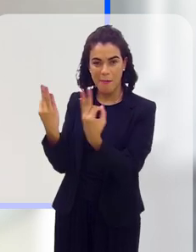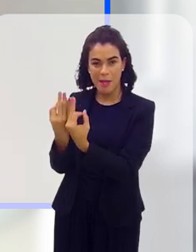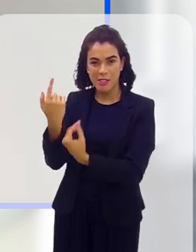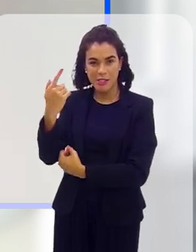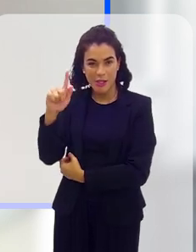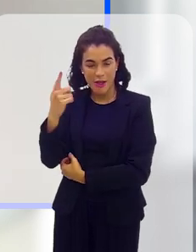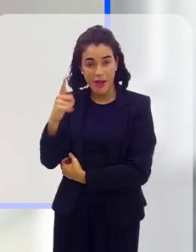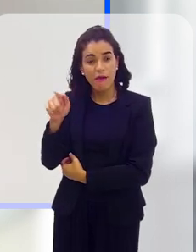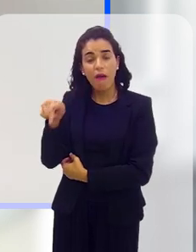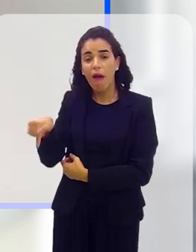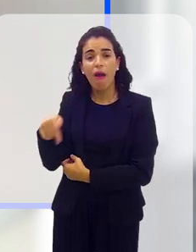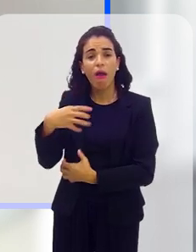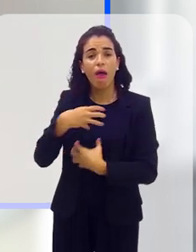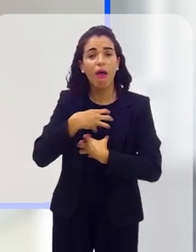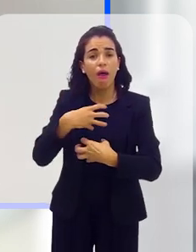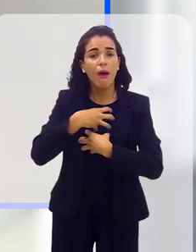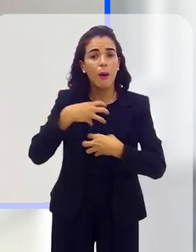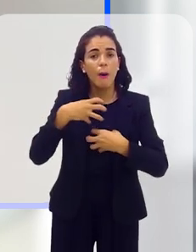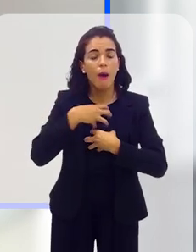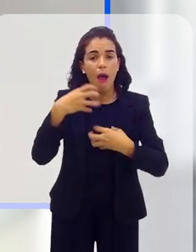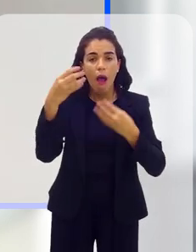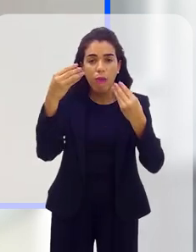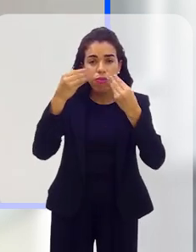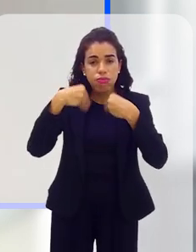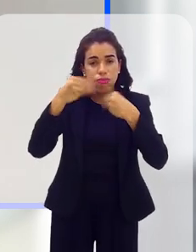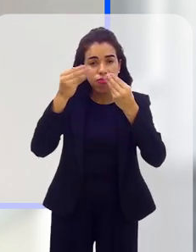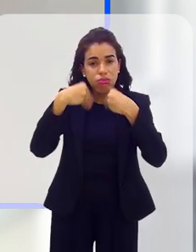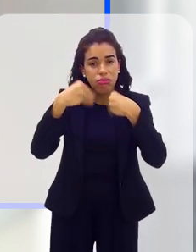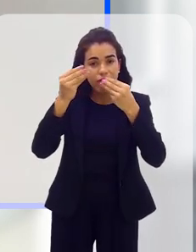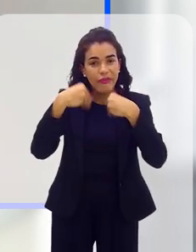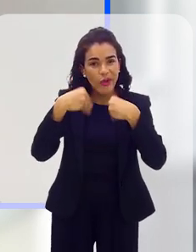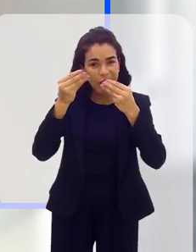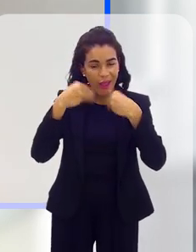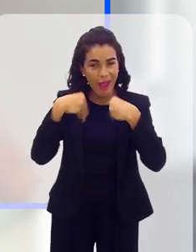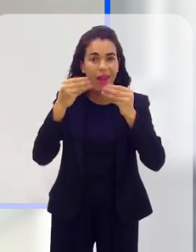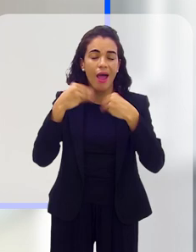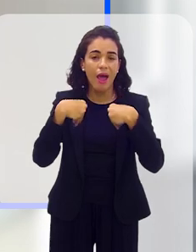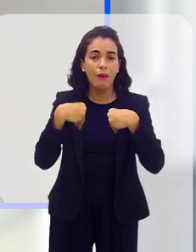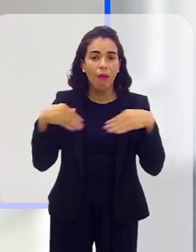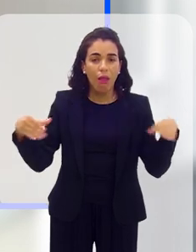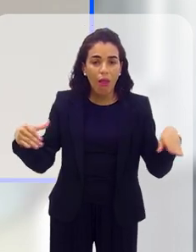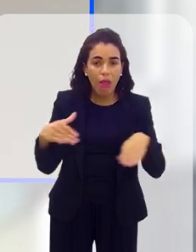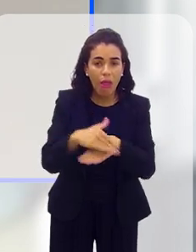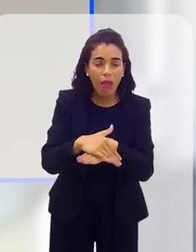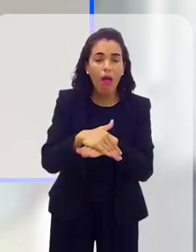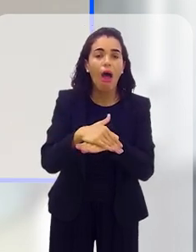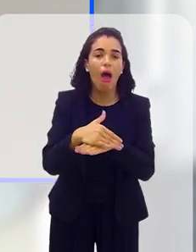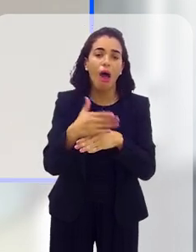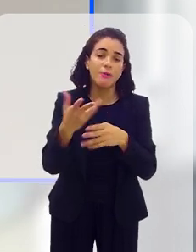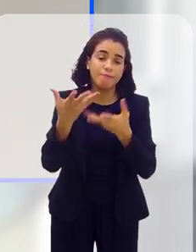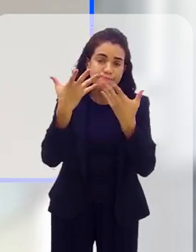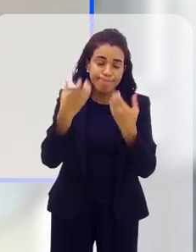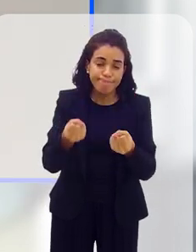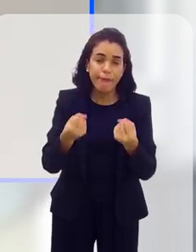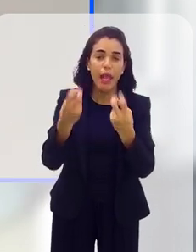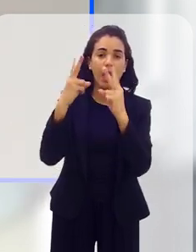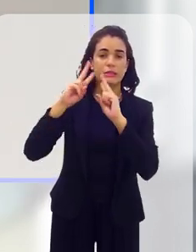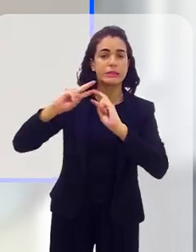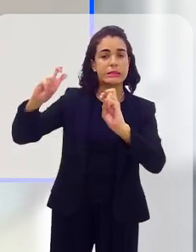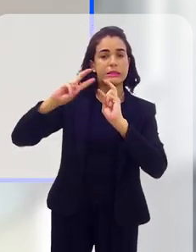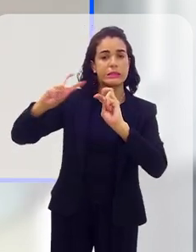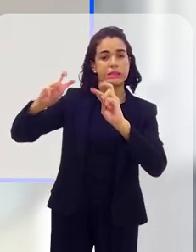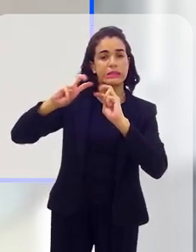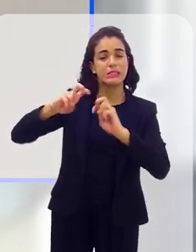familiares, geográficos, eles ficam extremamente vulneráveis a ponto de serem explorados, tal